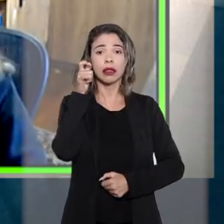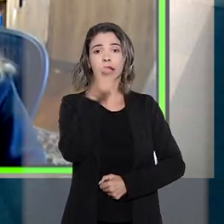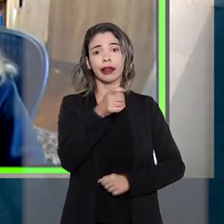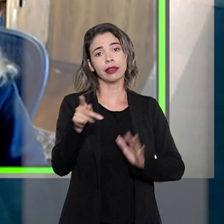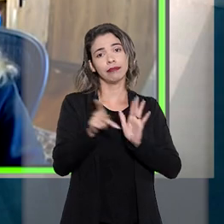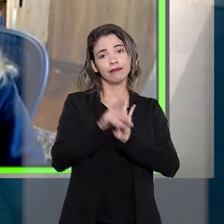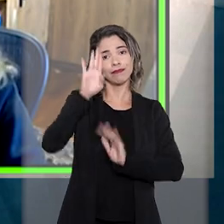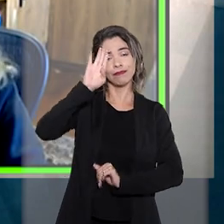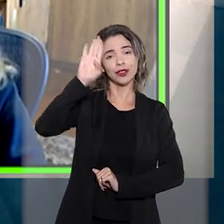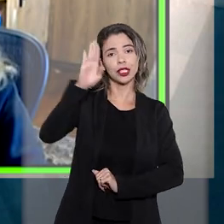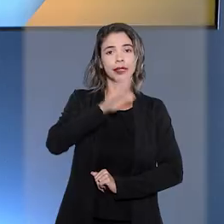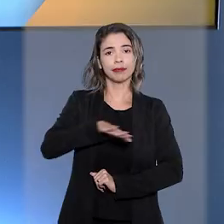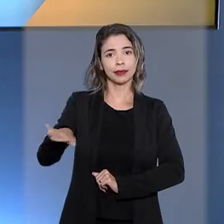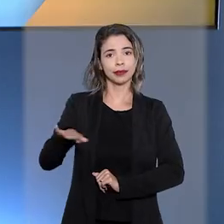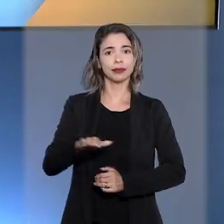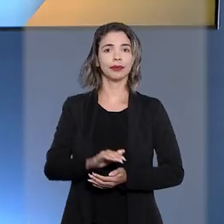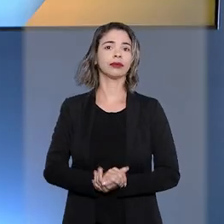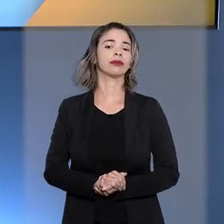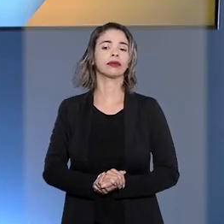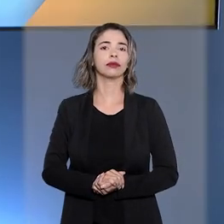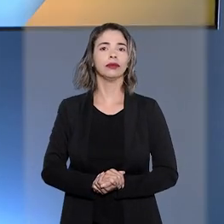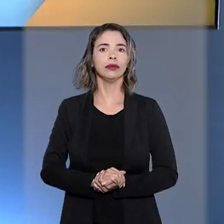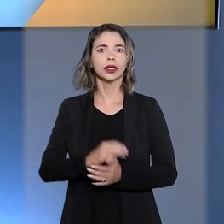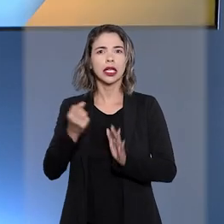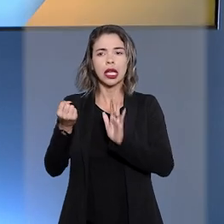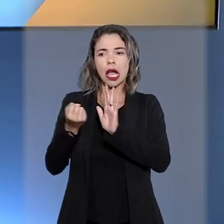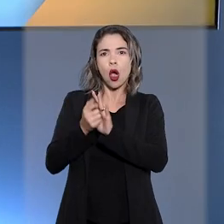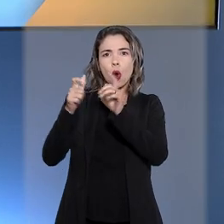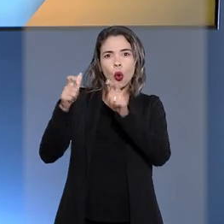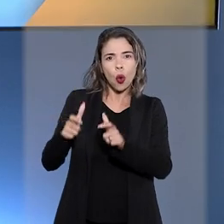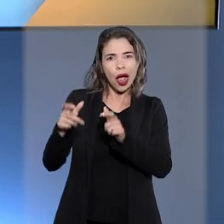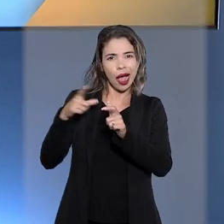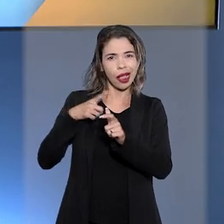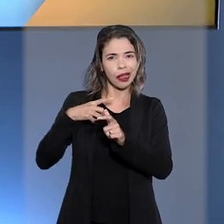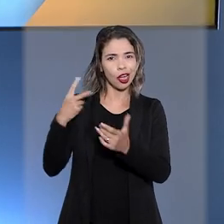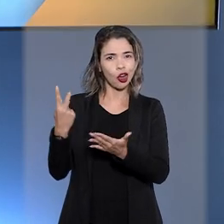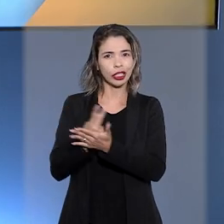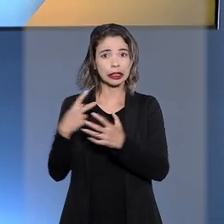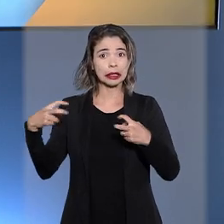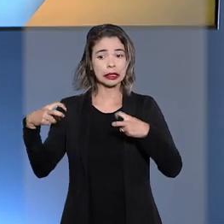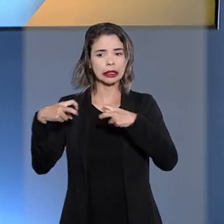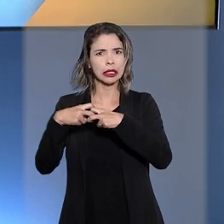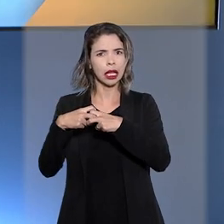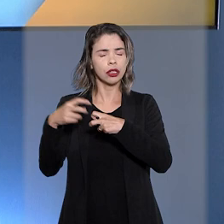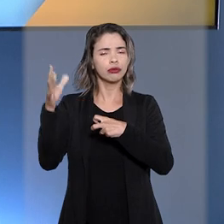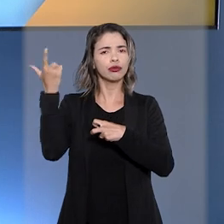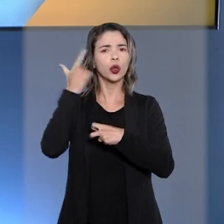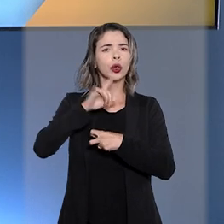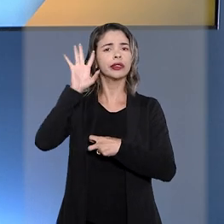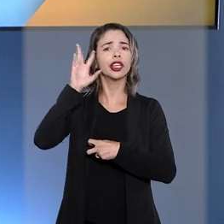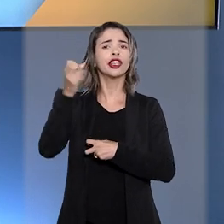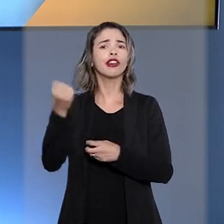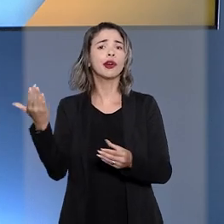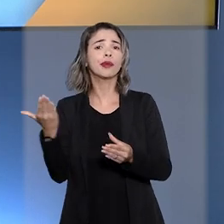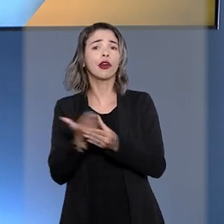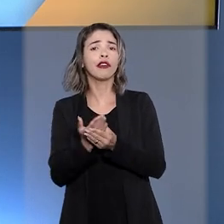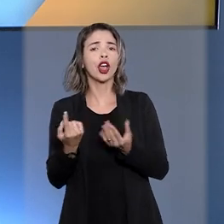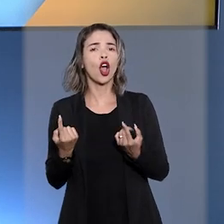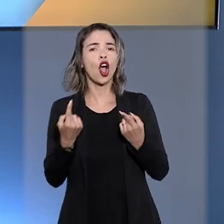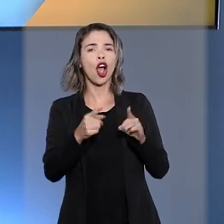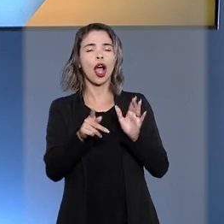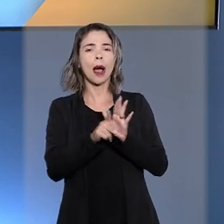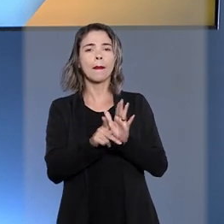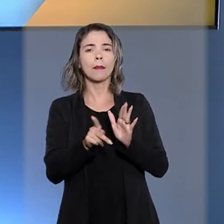interesse da criança. Cabe à comarca onde houve acidente de trânsito julgar a ação indenizatória